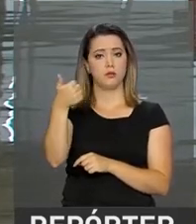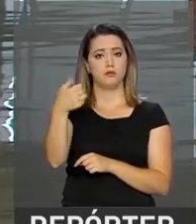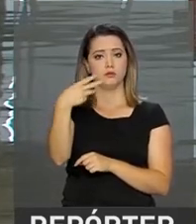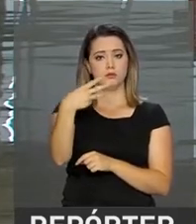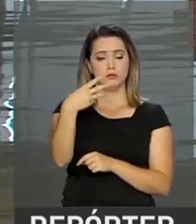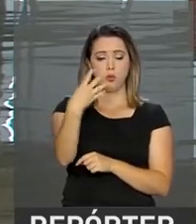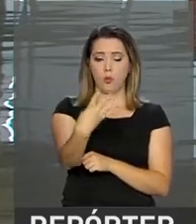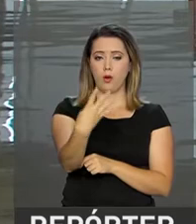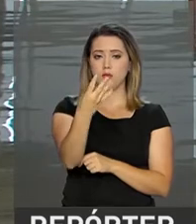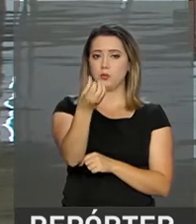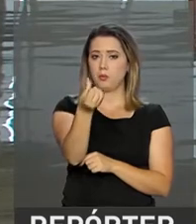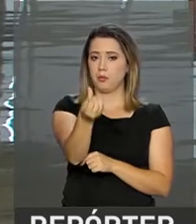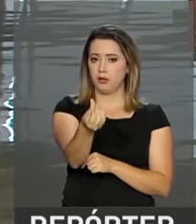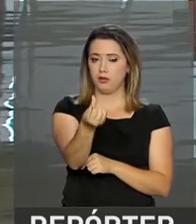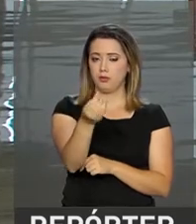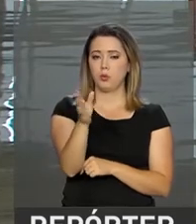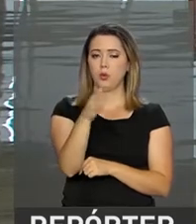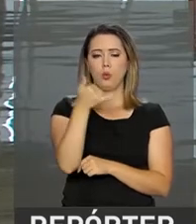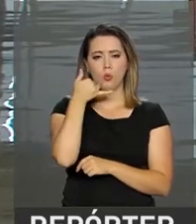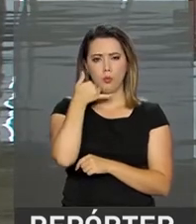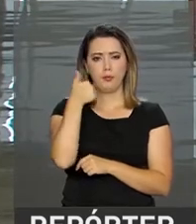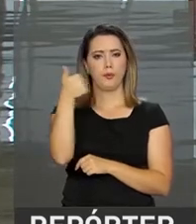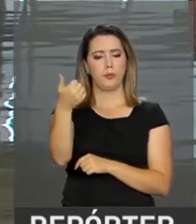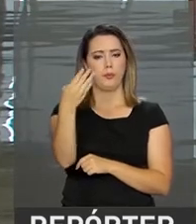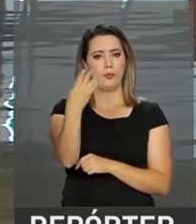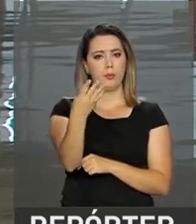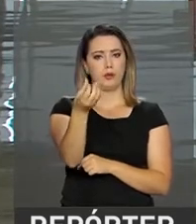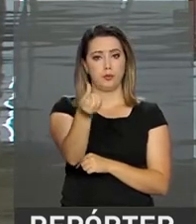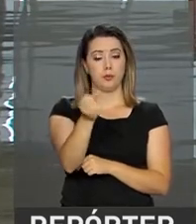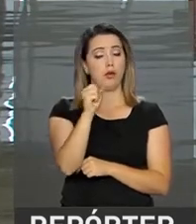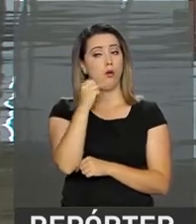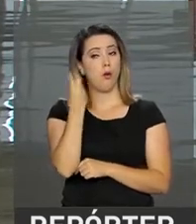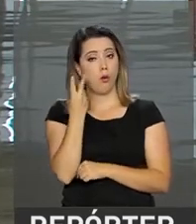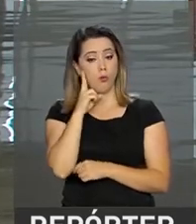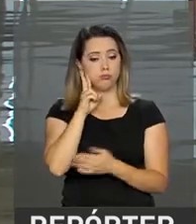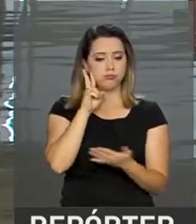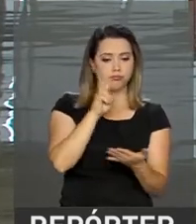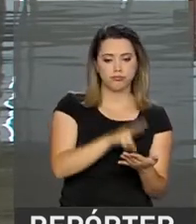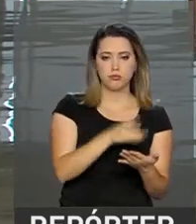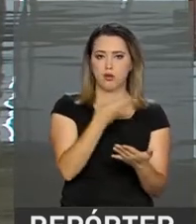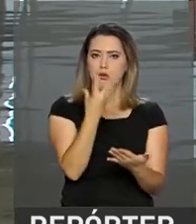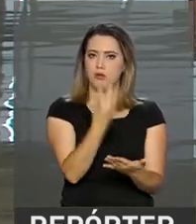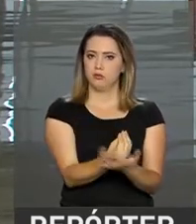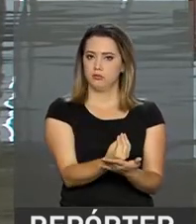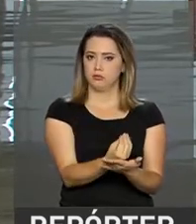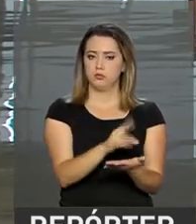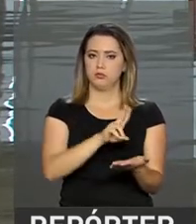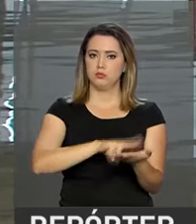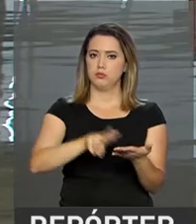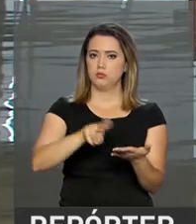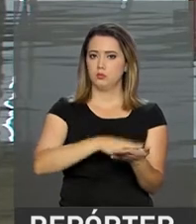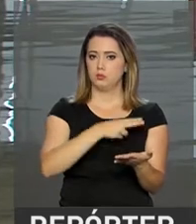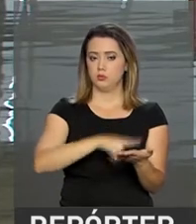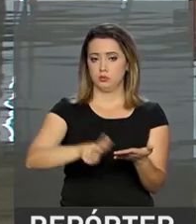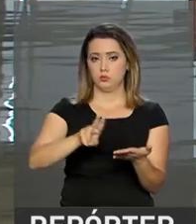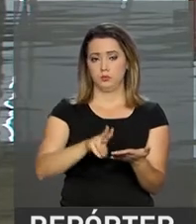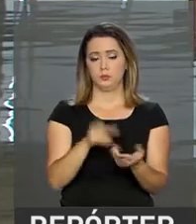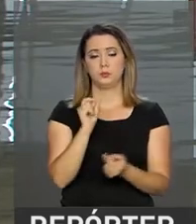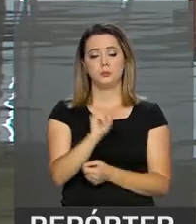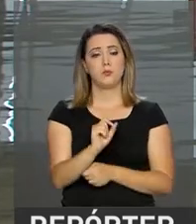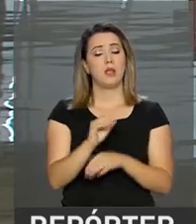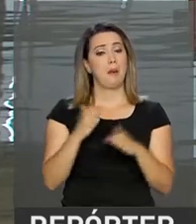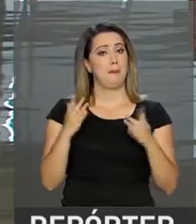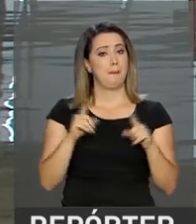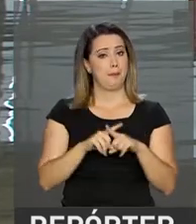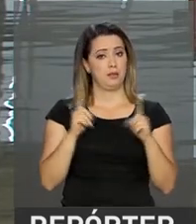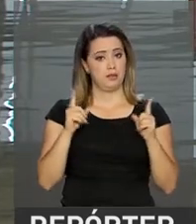número 146. Também é possível fazer essa consulta pelo aplicativo da Receita Federal para tablets e smartphones. Agora,